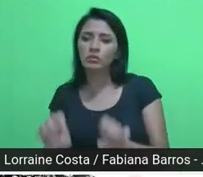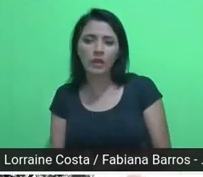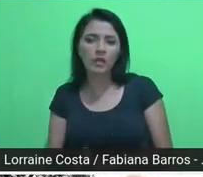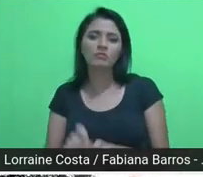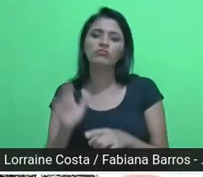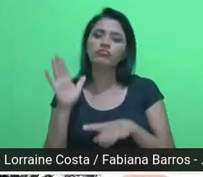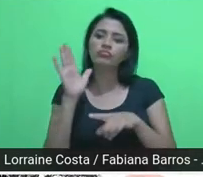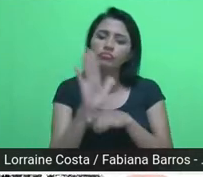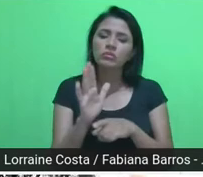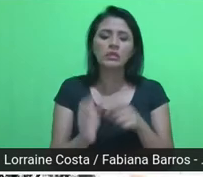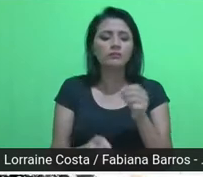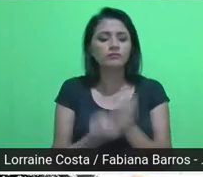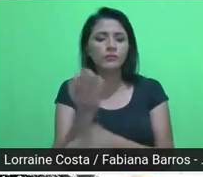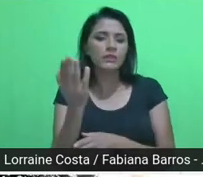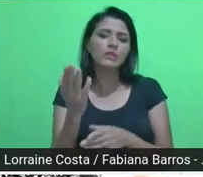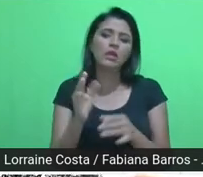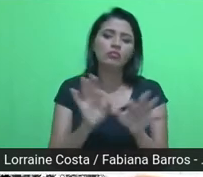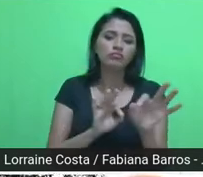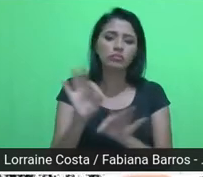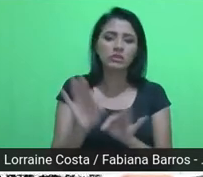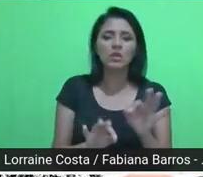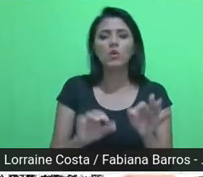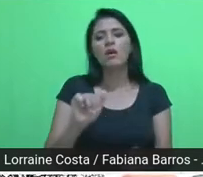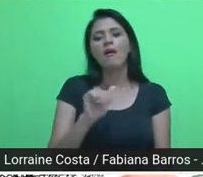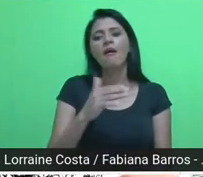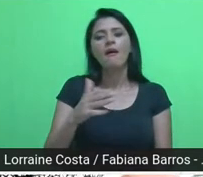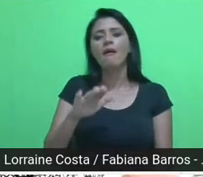orientação das ações. Pode passar para a gente, por exemplo.